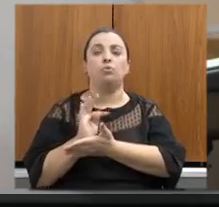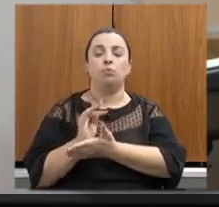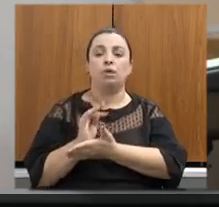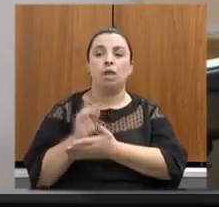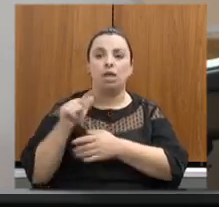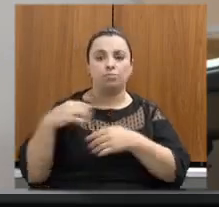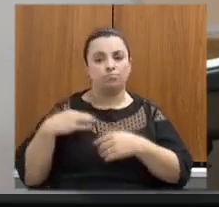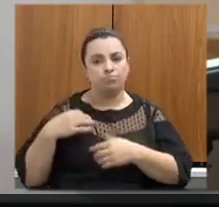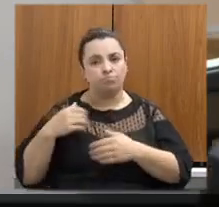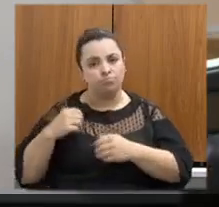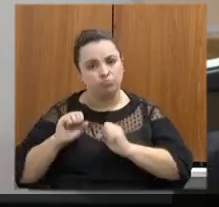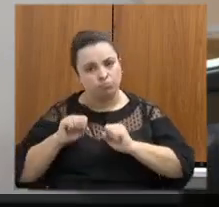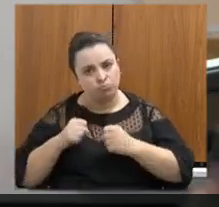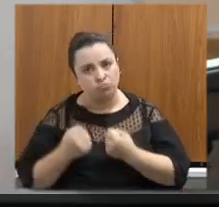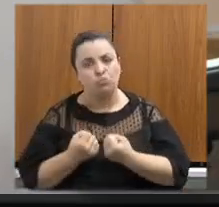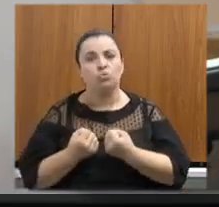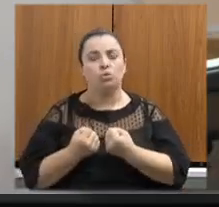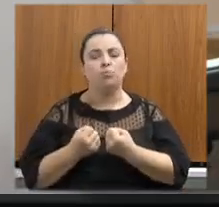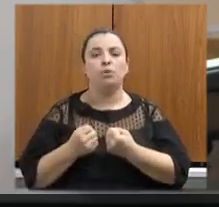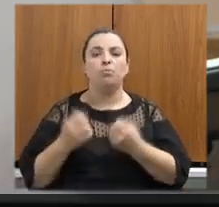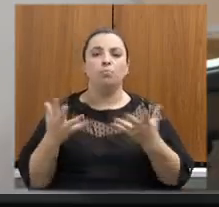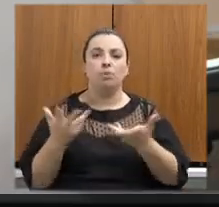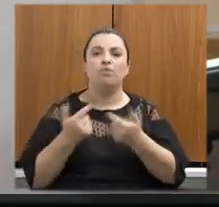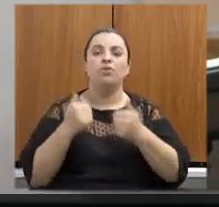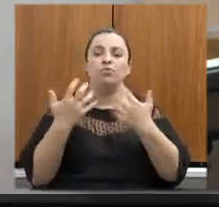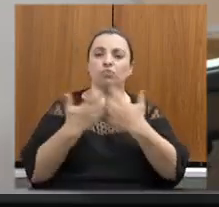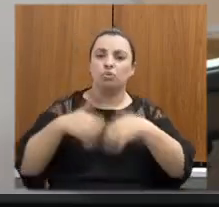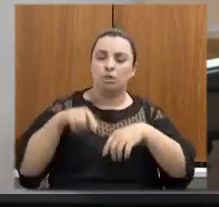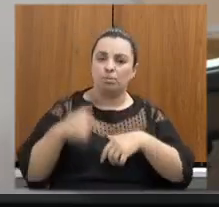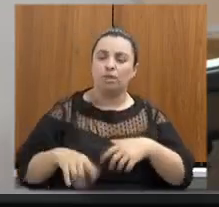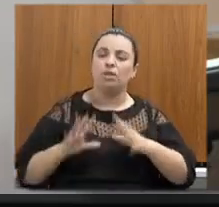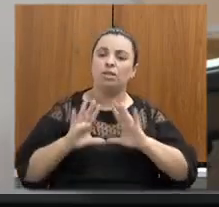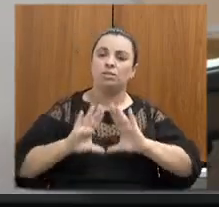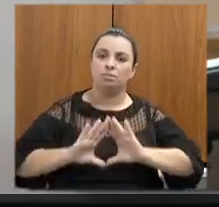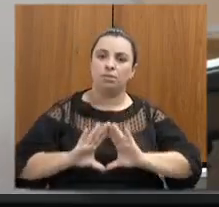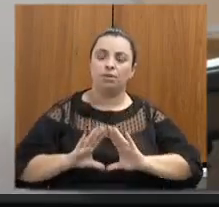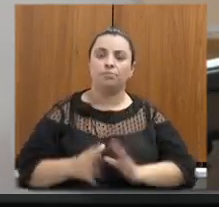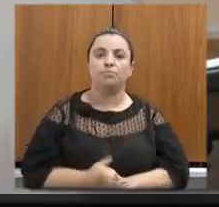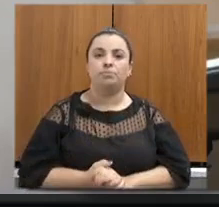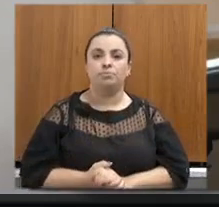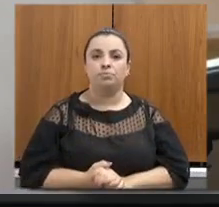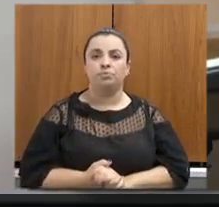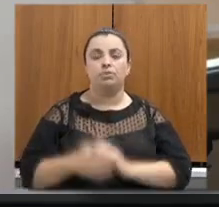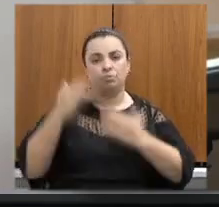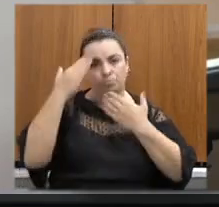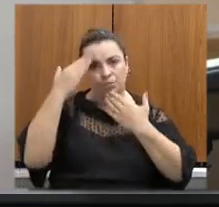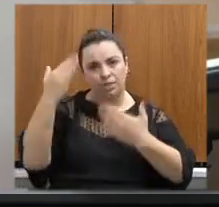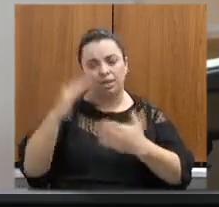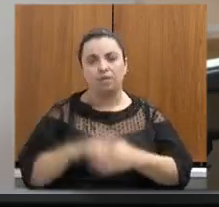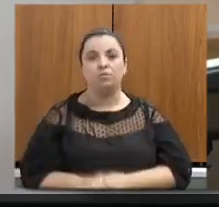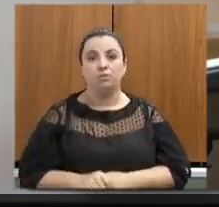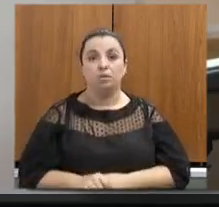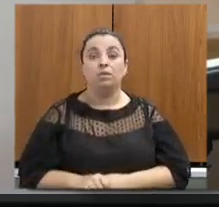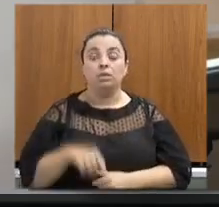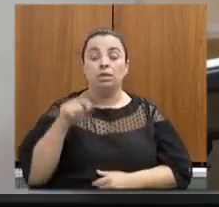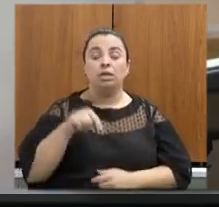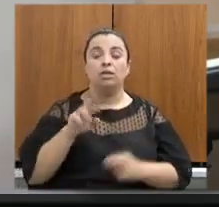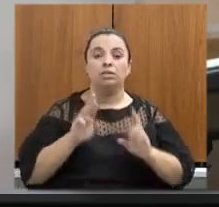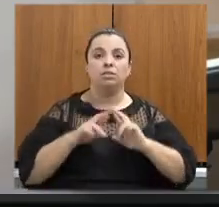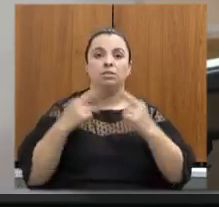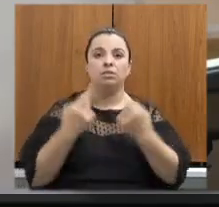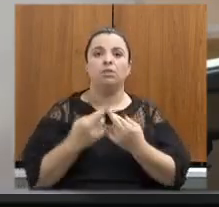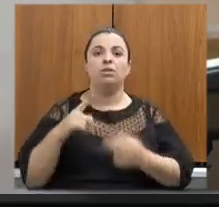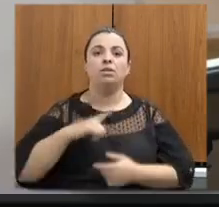A vocês, nossa gratidão. Na presente reunião serão prestadas informações sobre a gestão da Secretaria de Estado de Meio Ambiente e